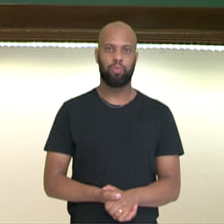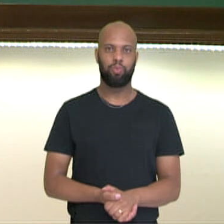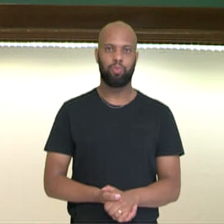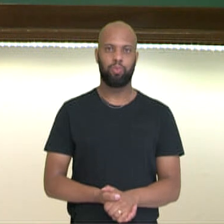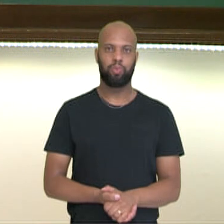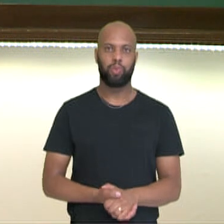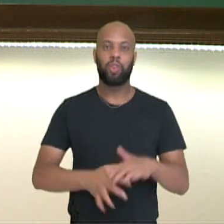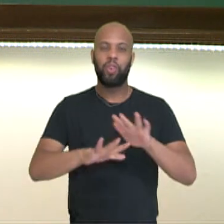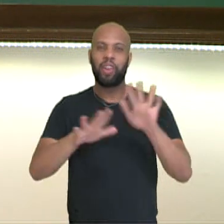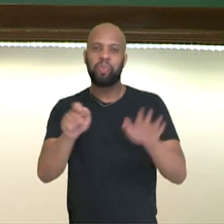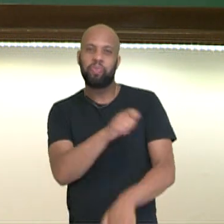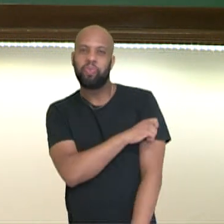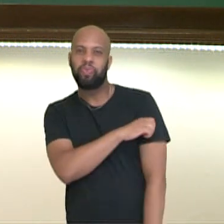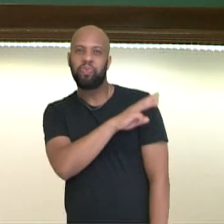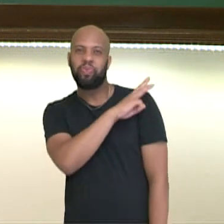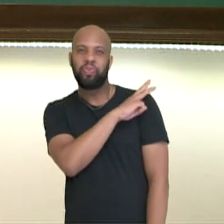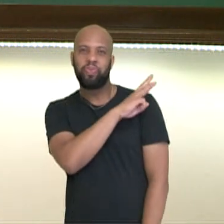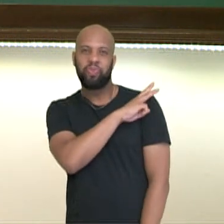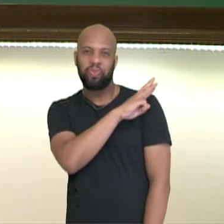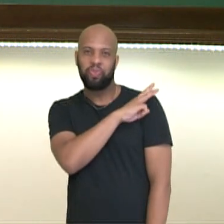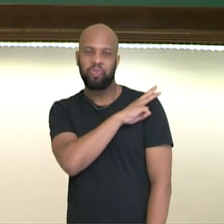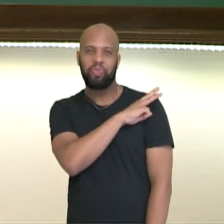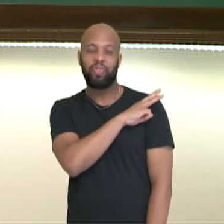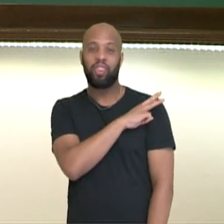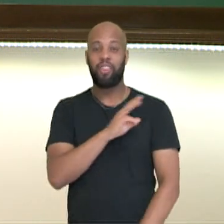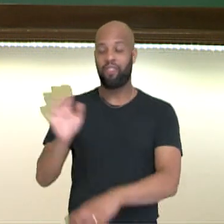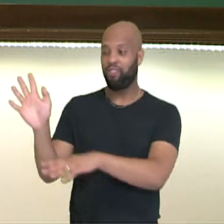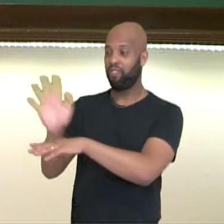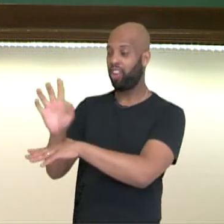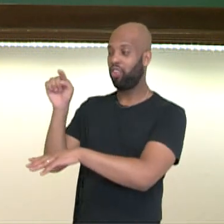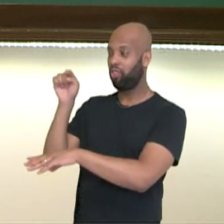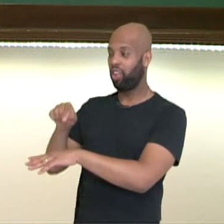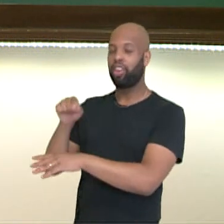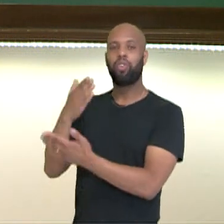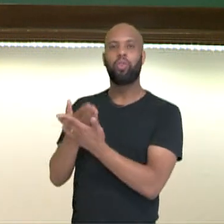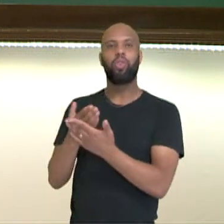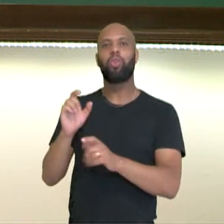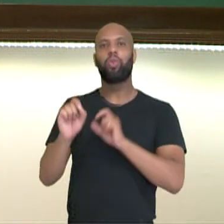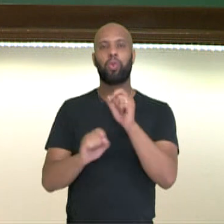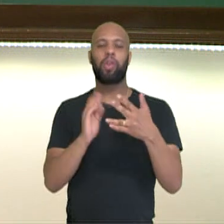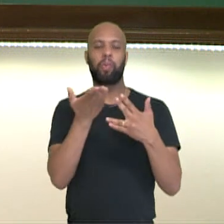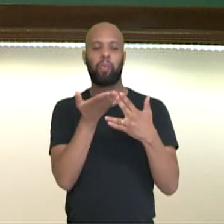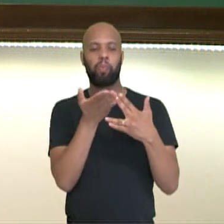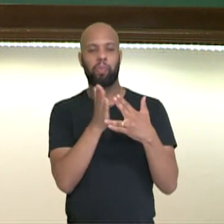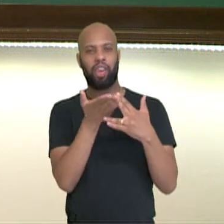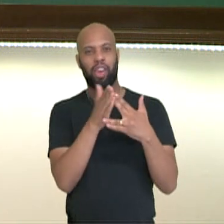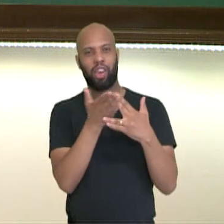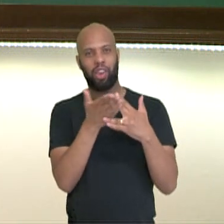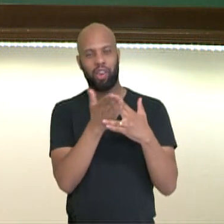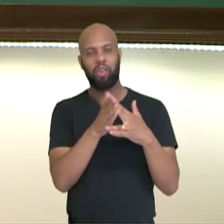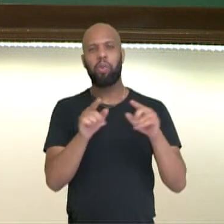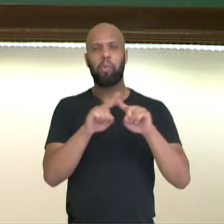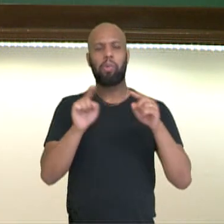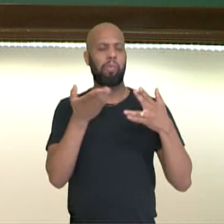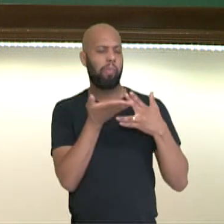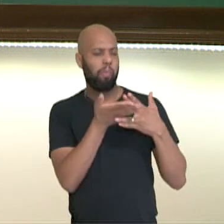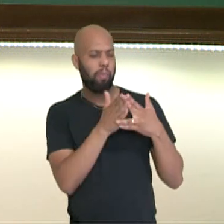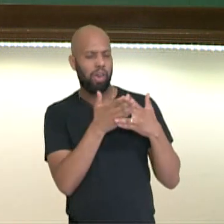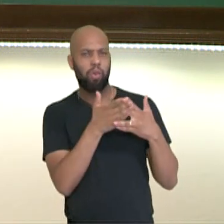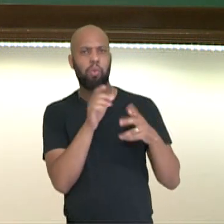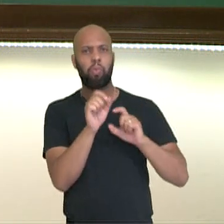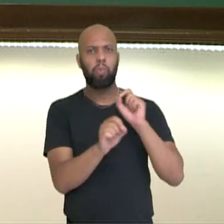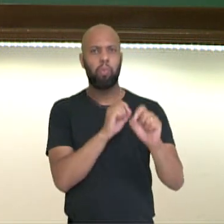Olá, estudantes da terceira série do Ensino Pédio. Nesse vídeo vamos falar sobre barroco, mas o barroco na